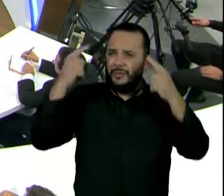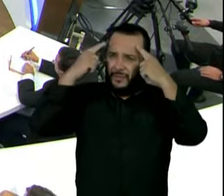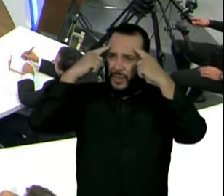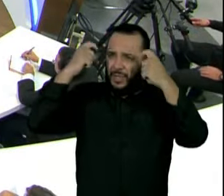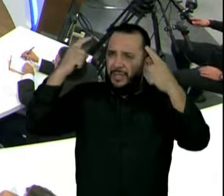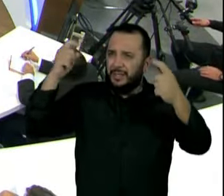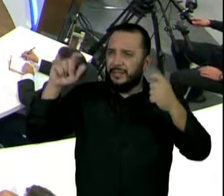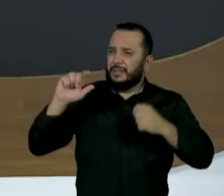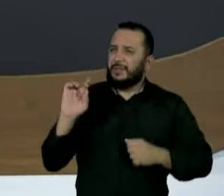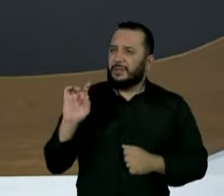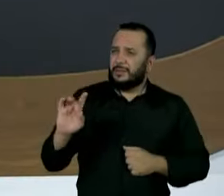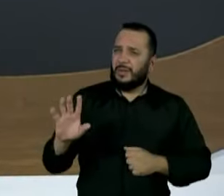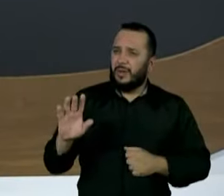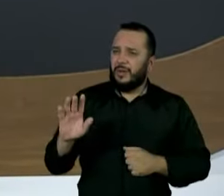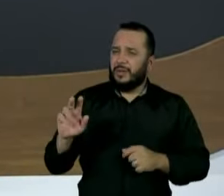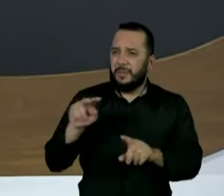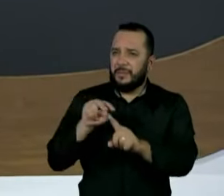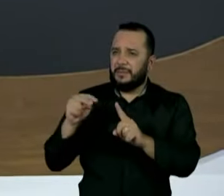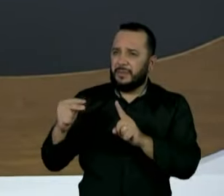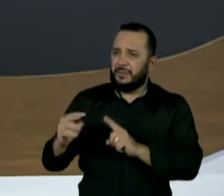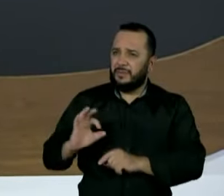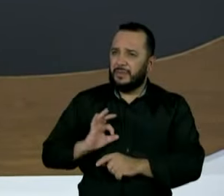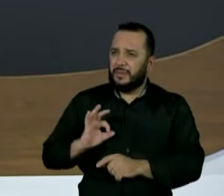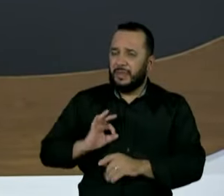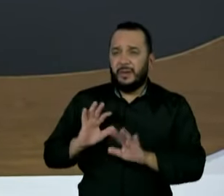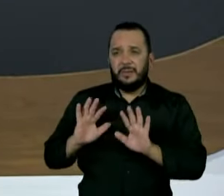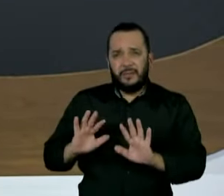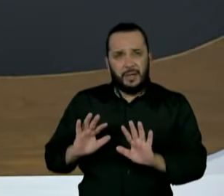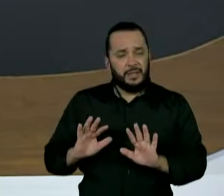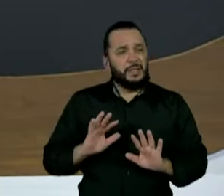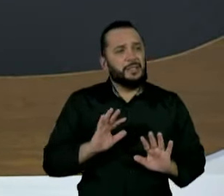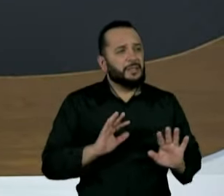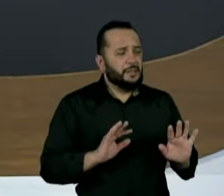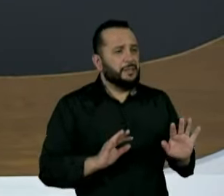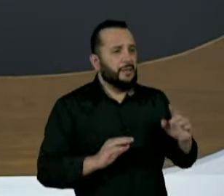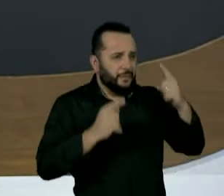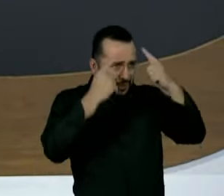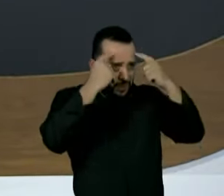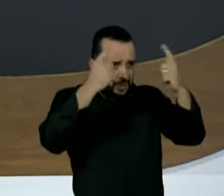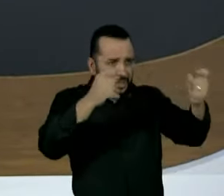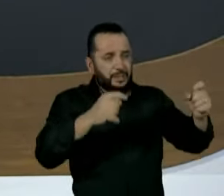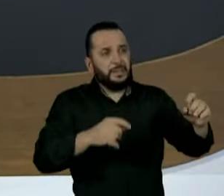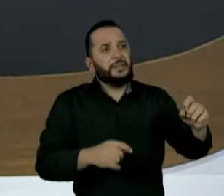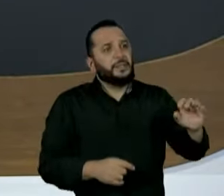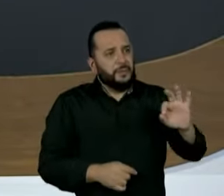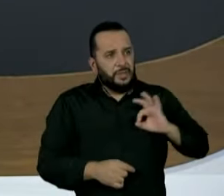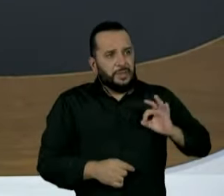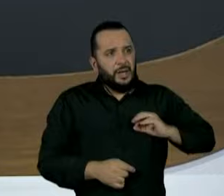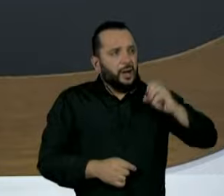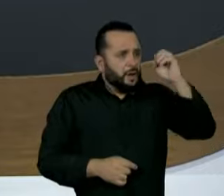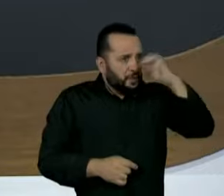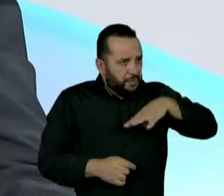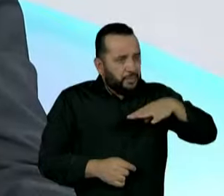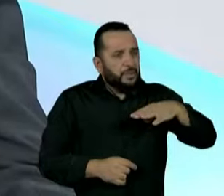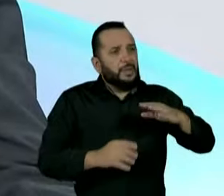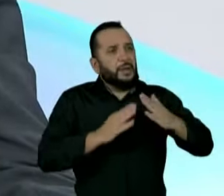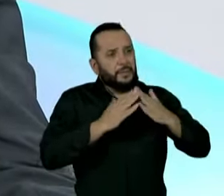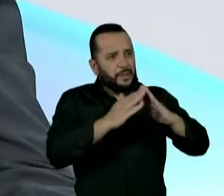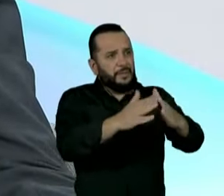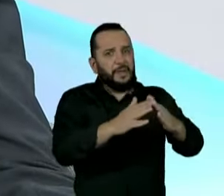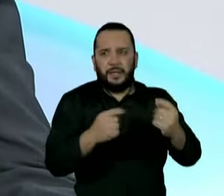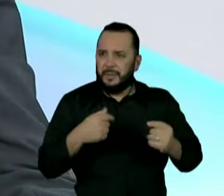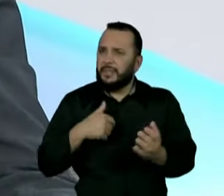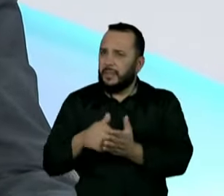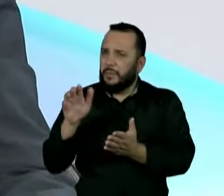do prisma do policial. Agora, a violência cometida por policiais nas periferias... Mas tem que ser punido,